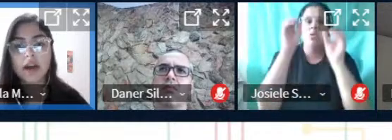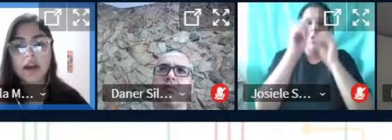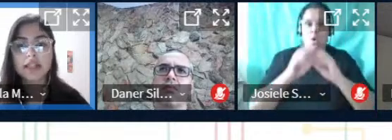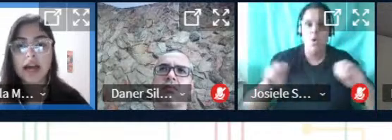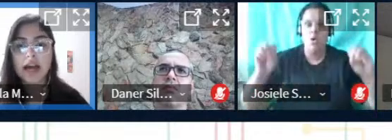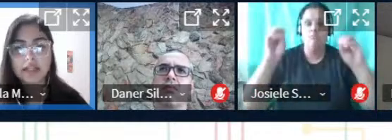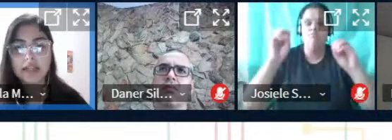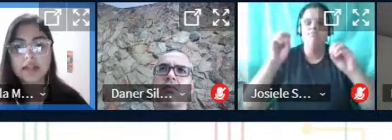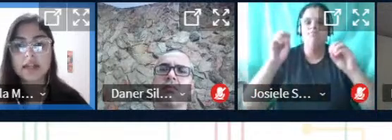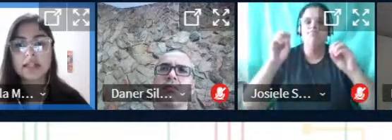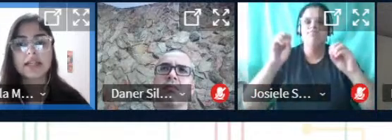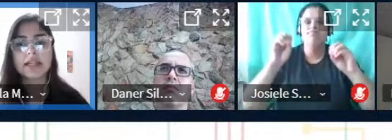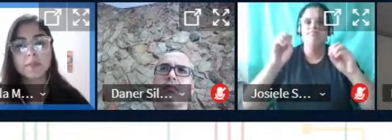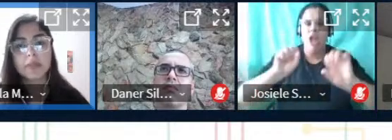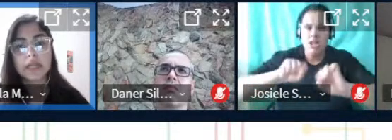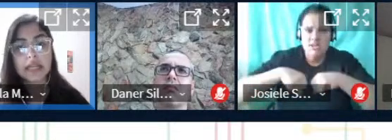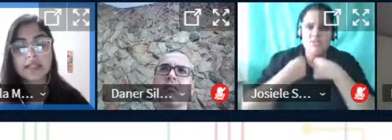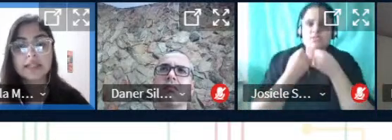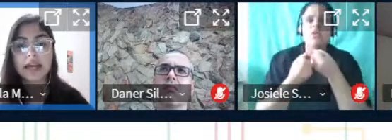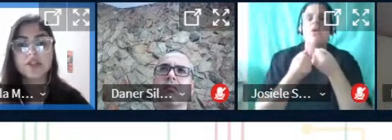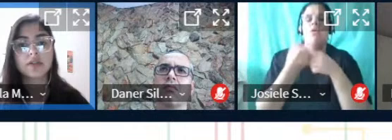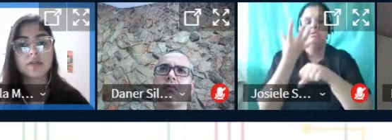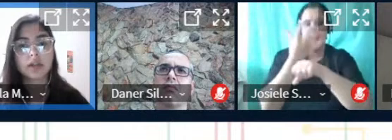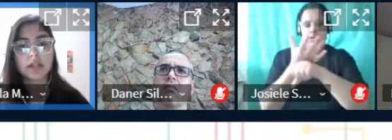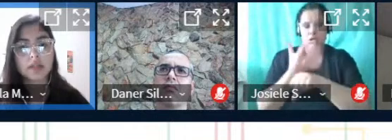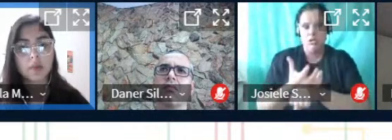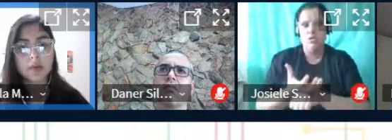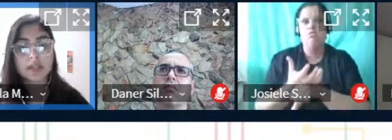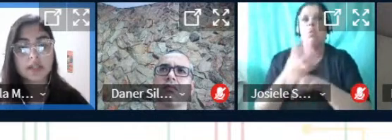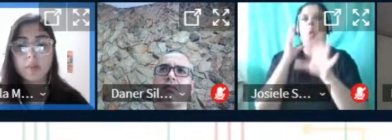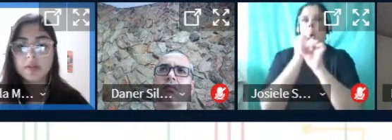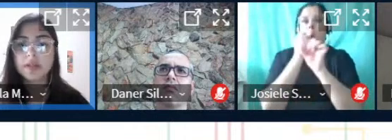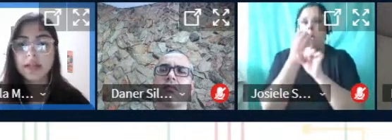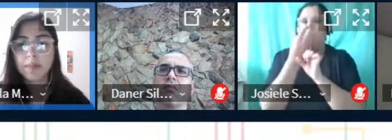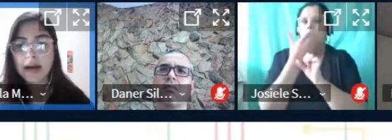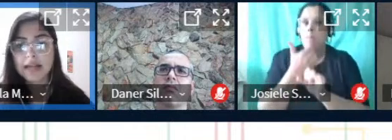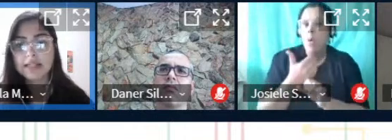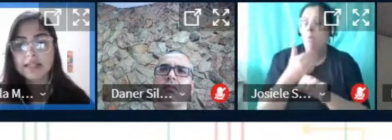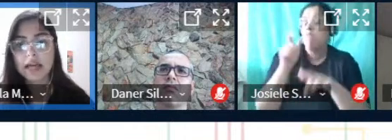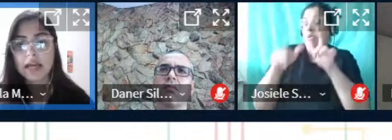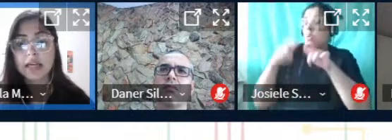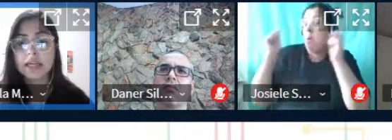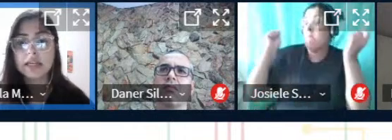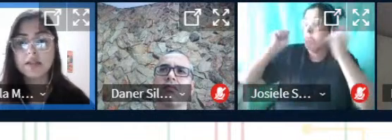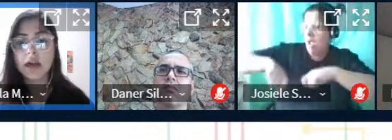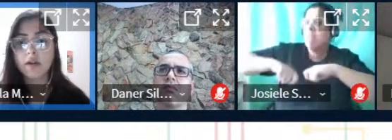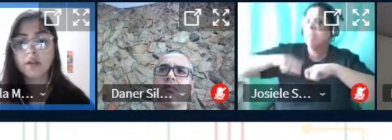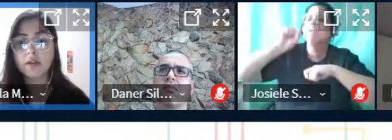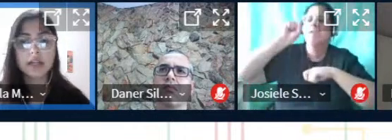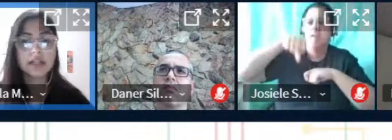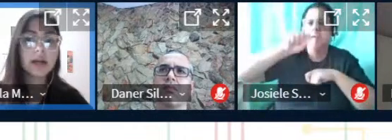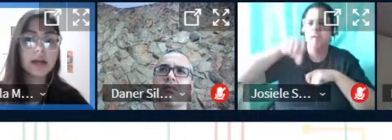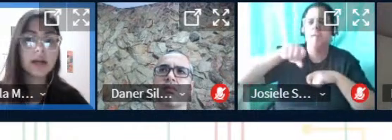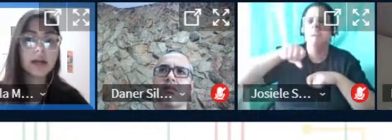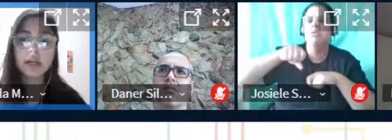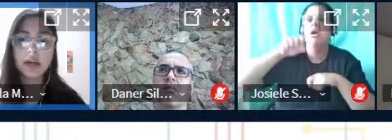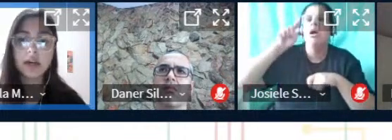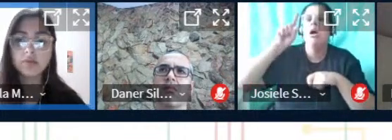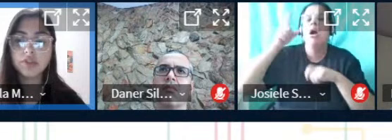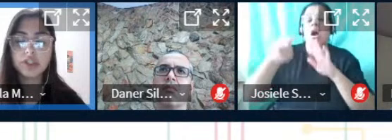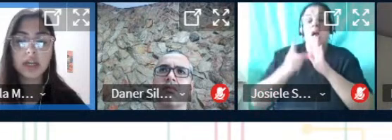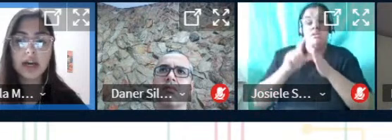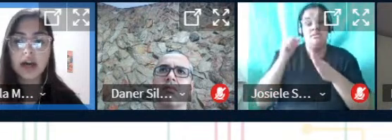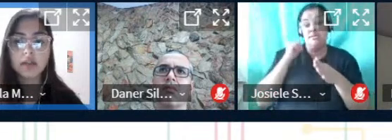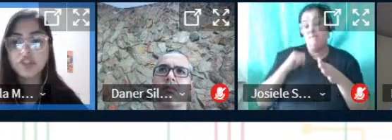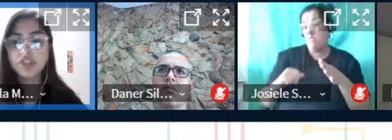que correm atrás das disciplinas né que tiram notas boas que são pessoas capazes né e isso é algo que antes da bolsa